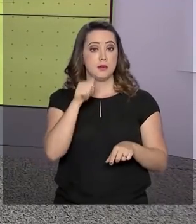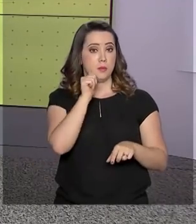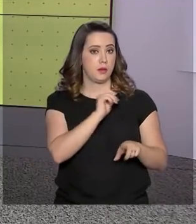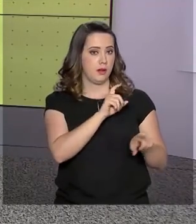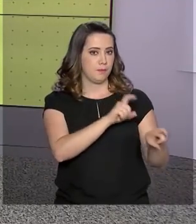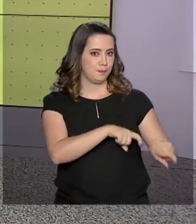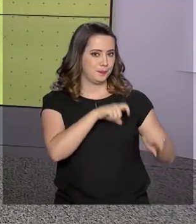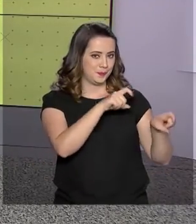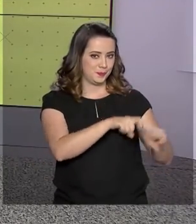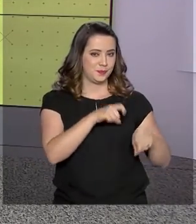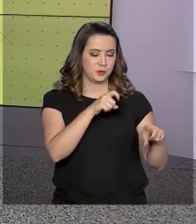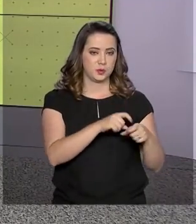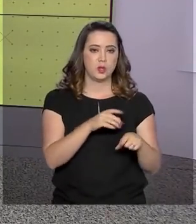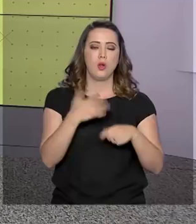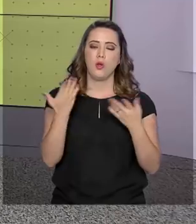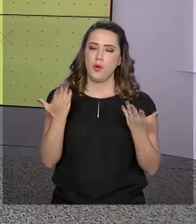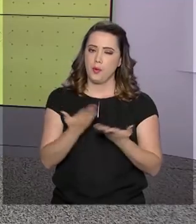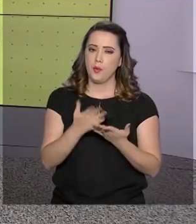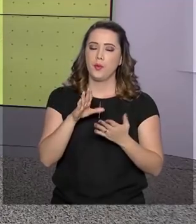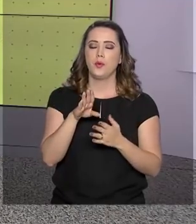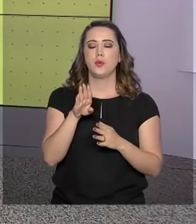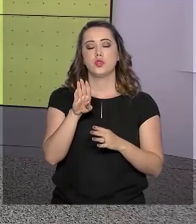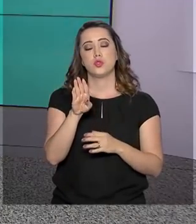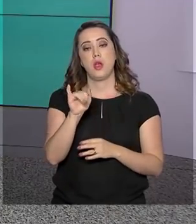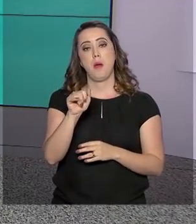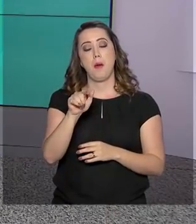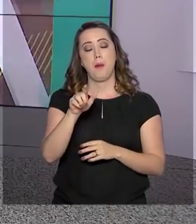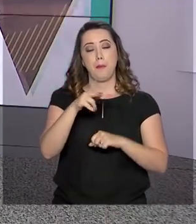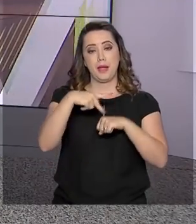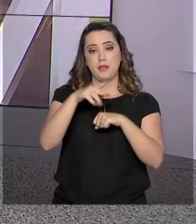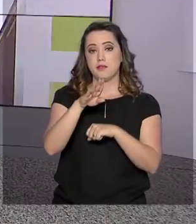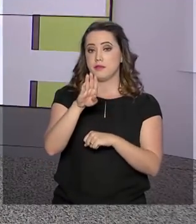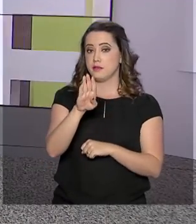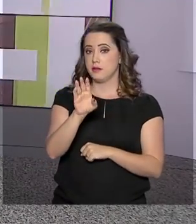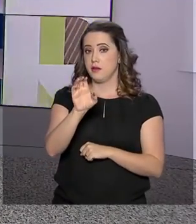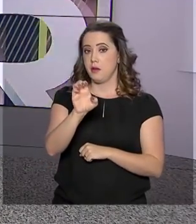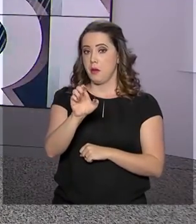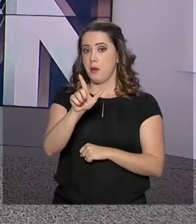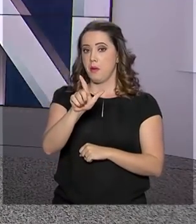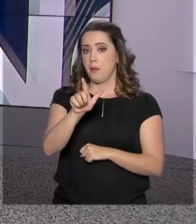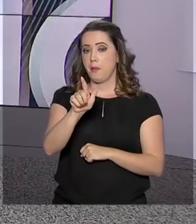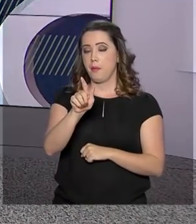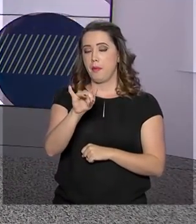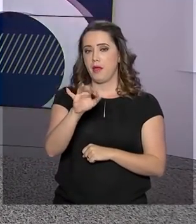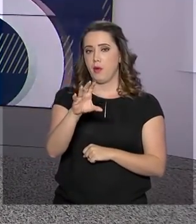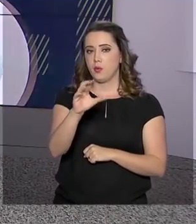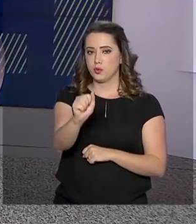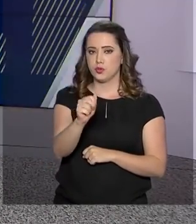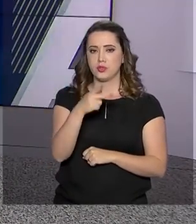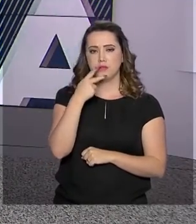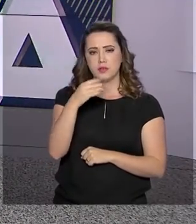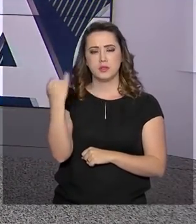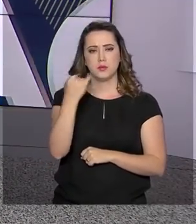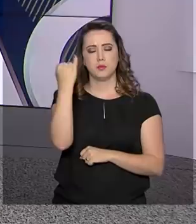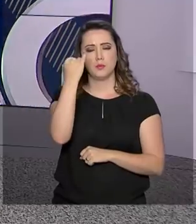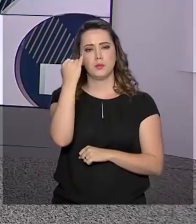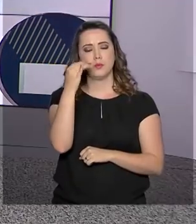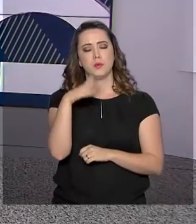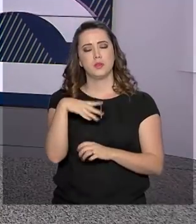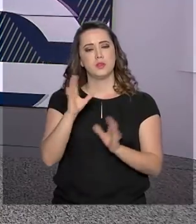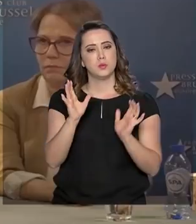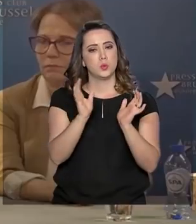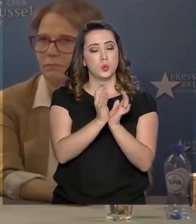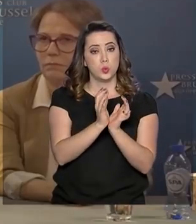e conversaram com a imprensa. O chanceler brasileiro destacou a importância do acordo para o bloco e especialmente para o Brasil.